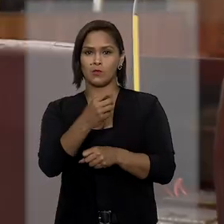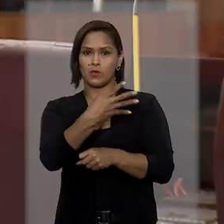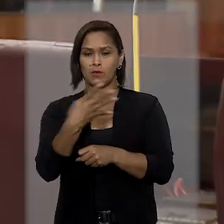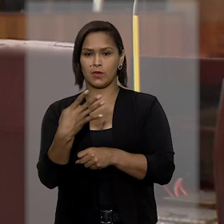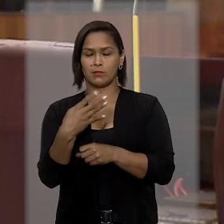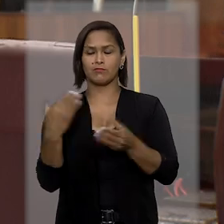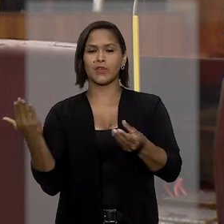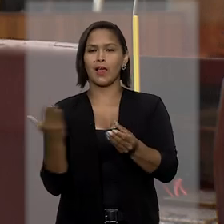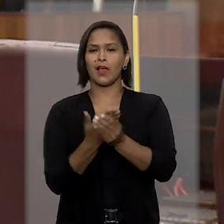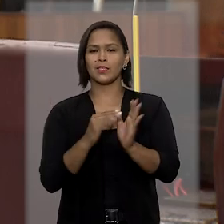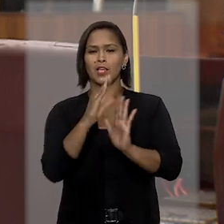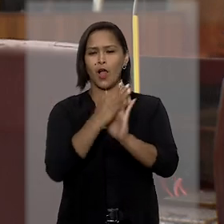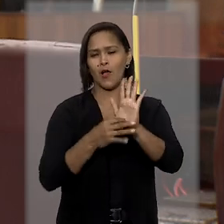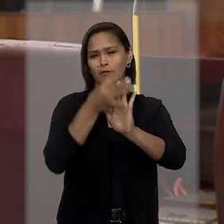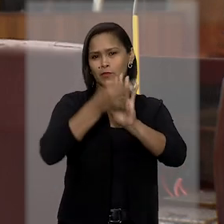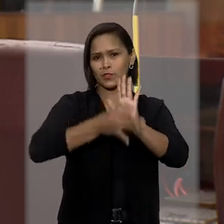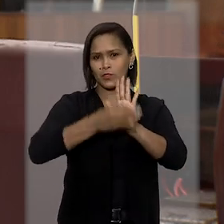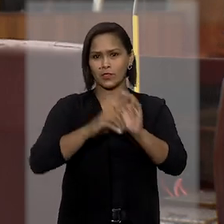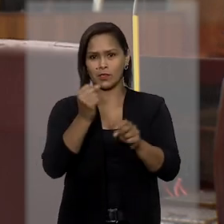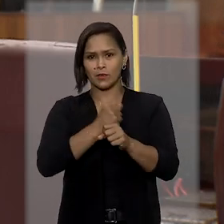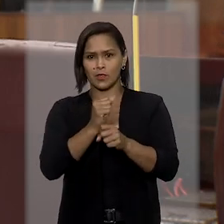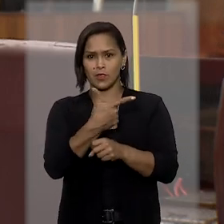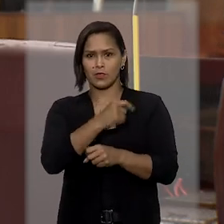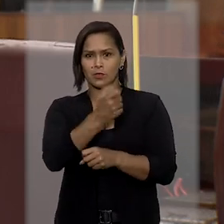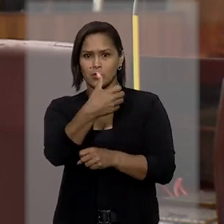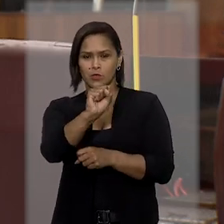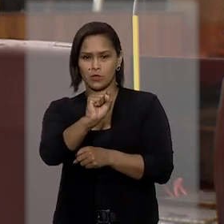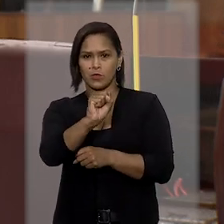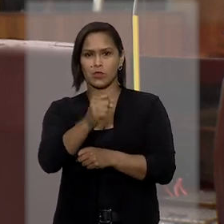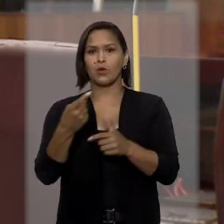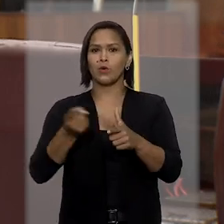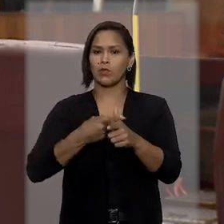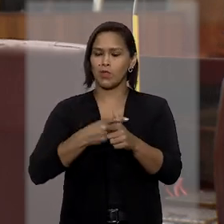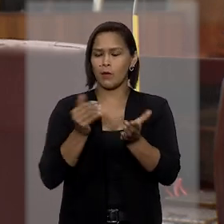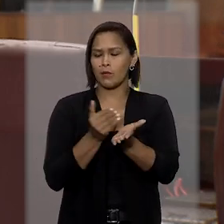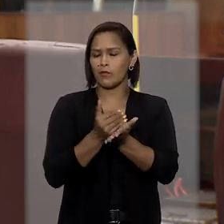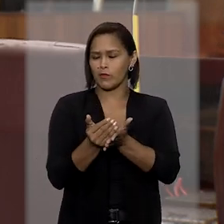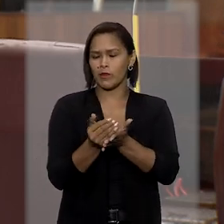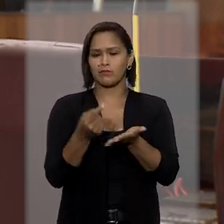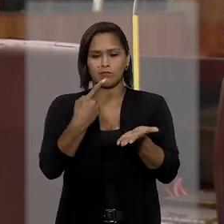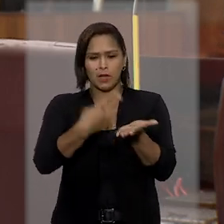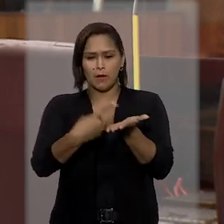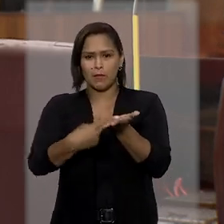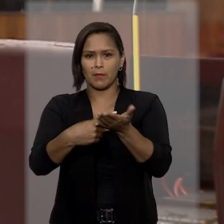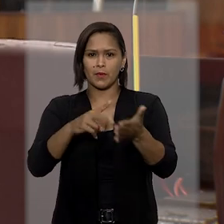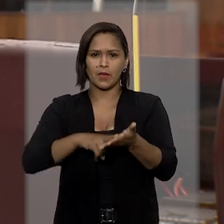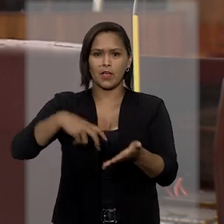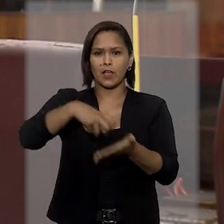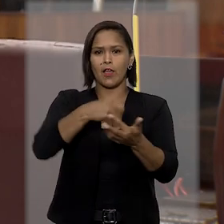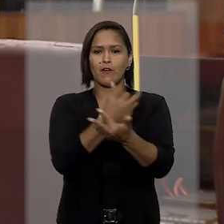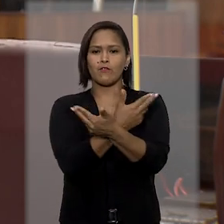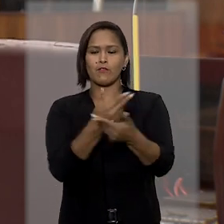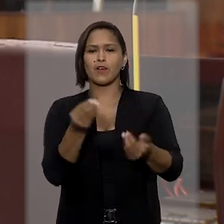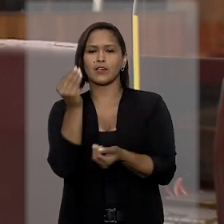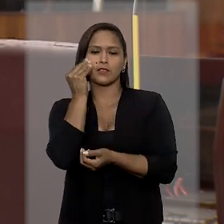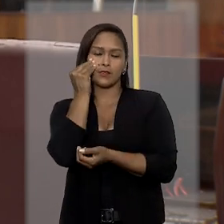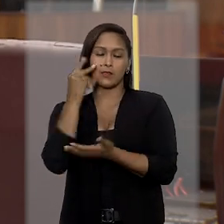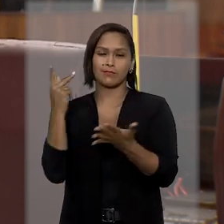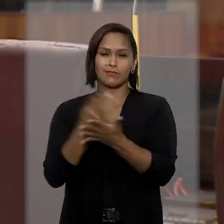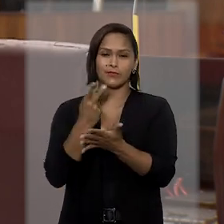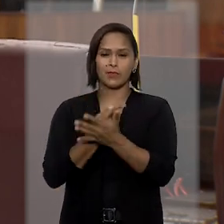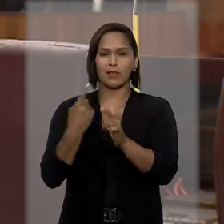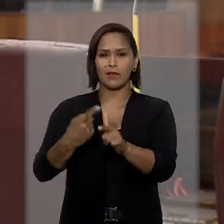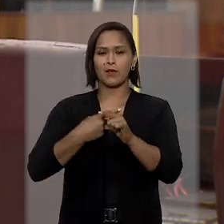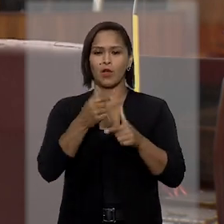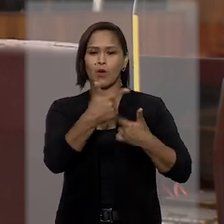A ação foi ajuizada em 2018. Reconhecido o débito, foi iniciado o cumprimento de sentença com várias tentativas frustradas